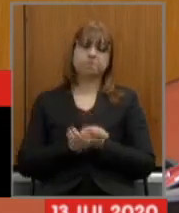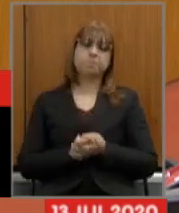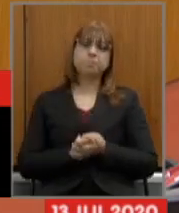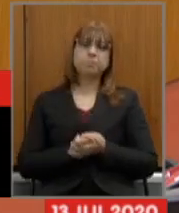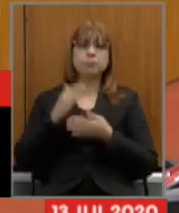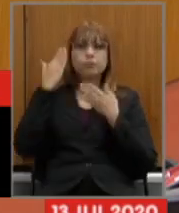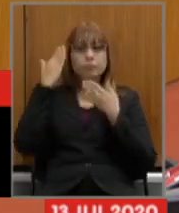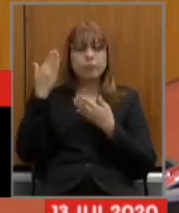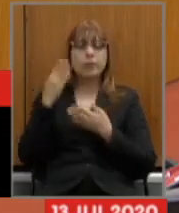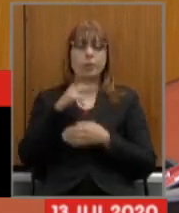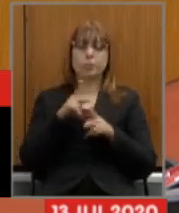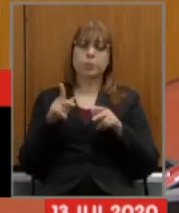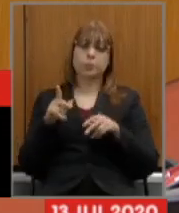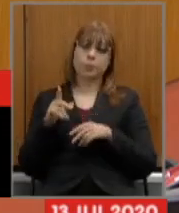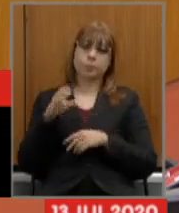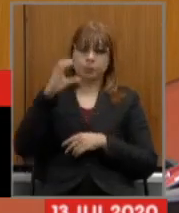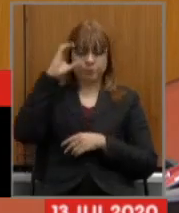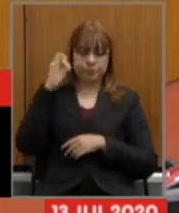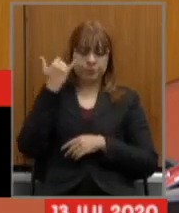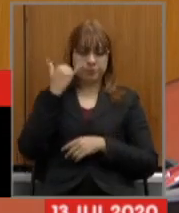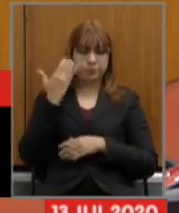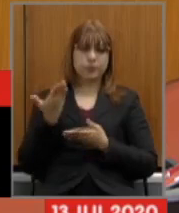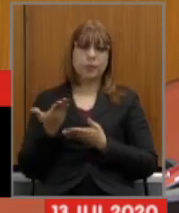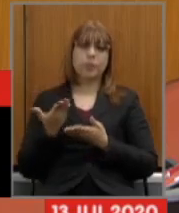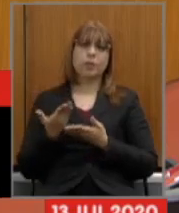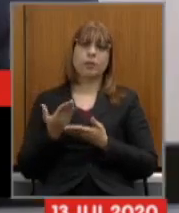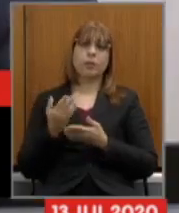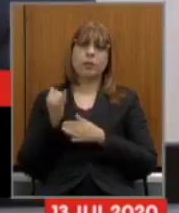próximo inscrito deputado delegado Eli Grilo